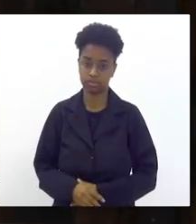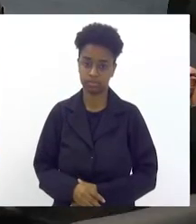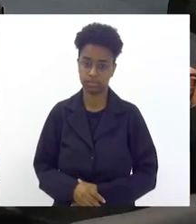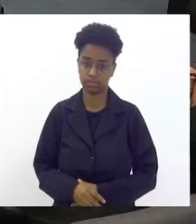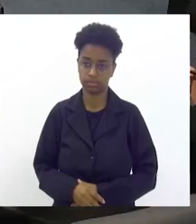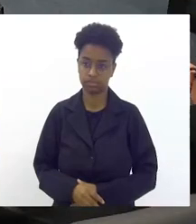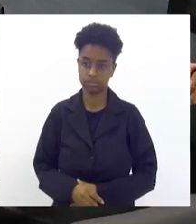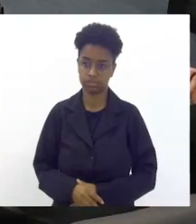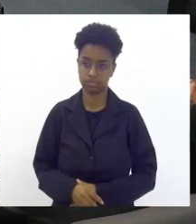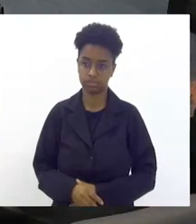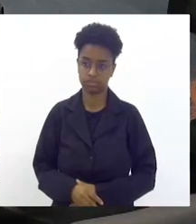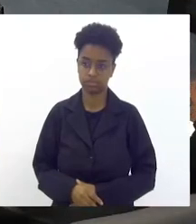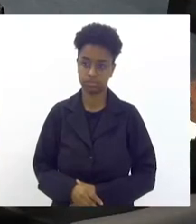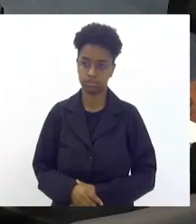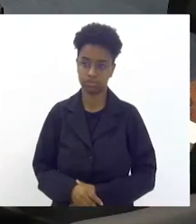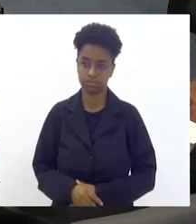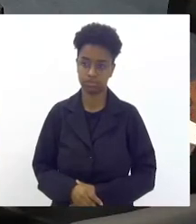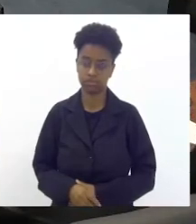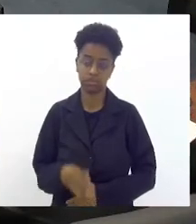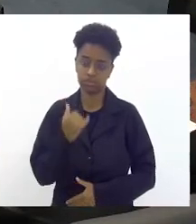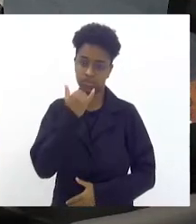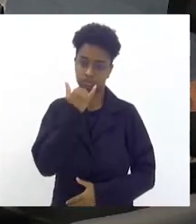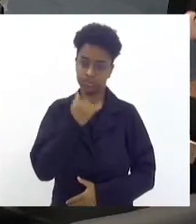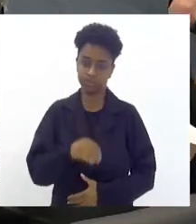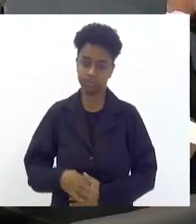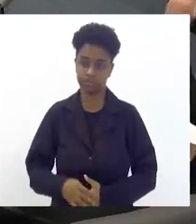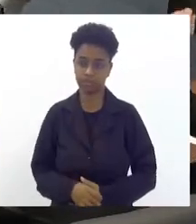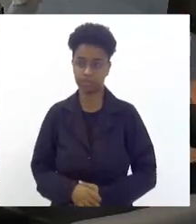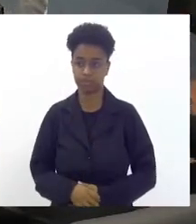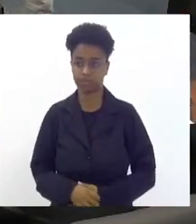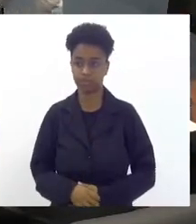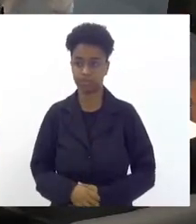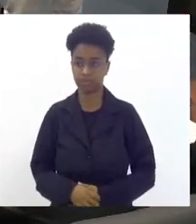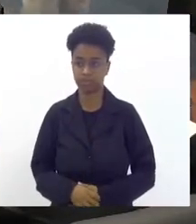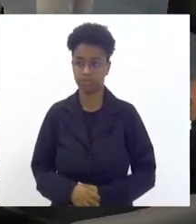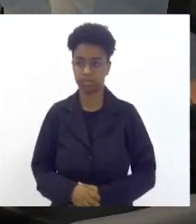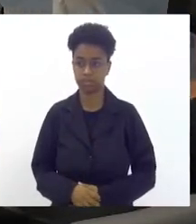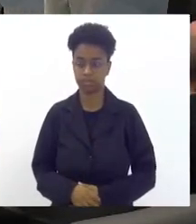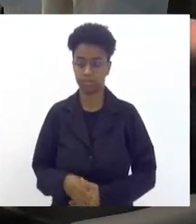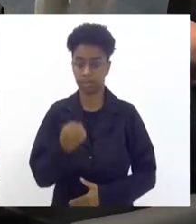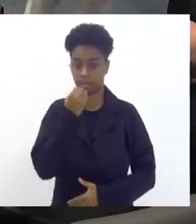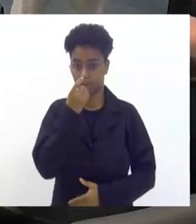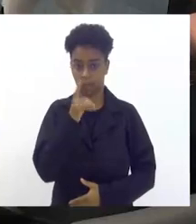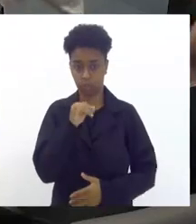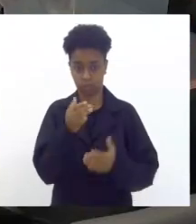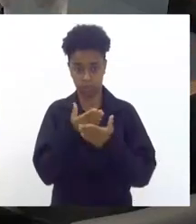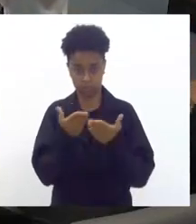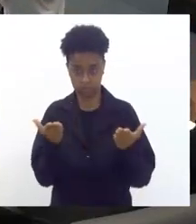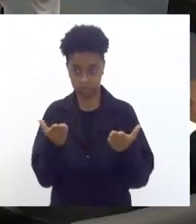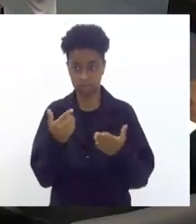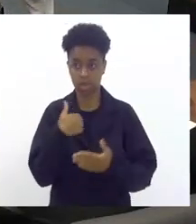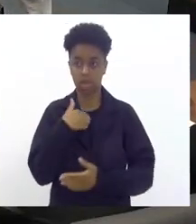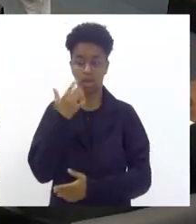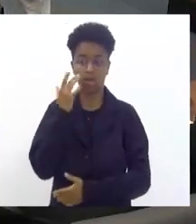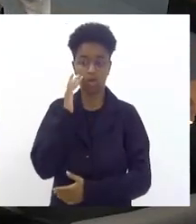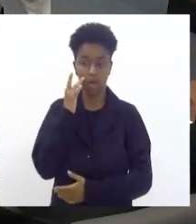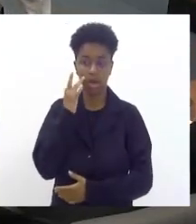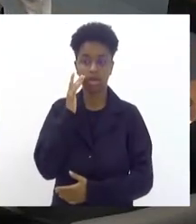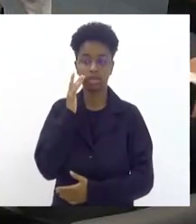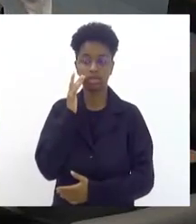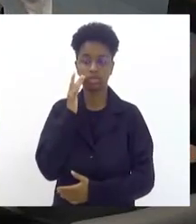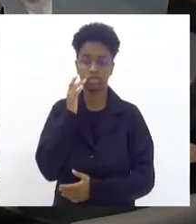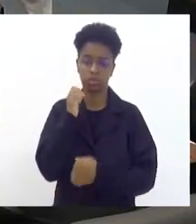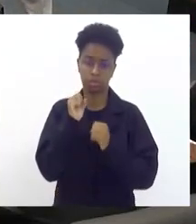acho que a gente acho que que a está aqui isso bom dia acho que a gente posso